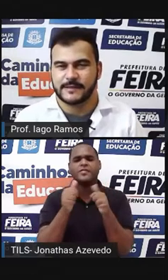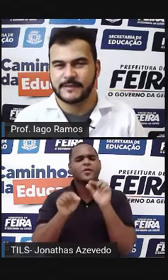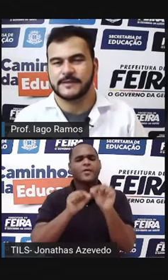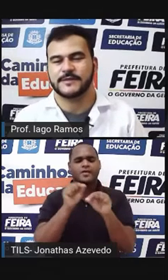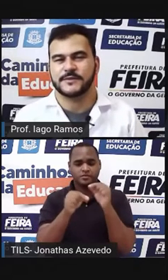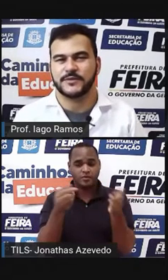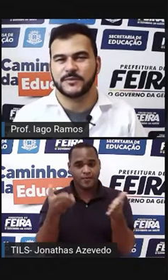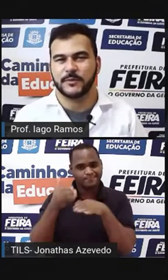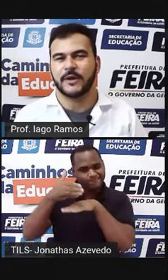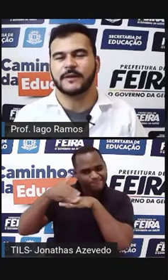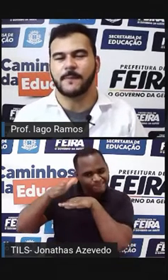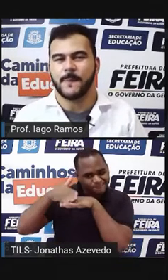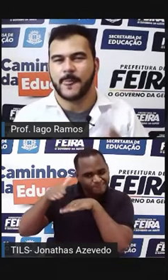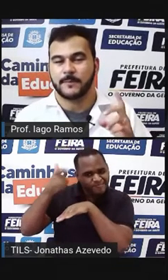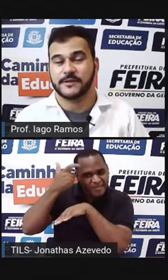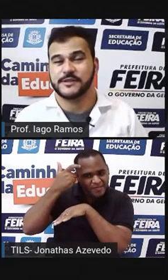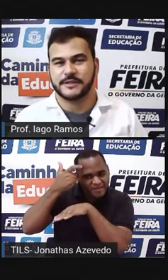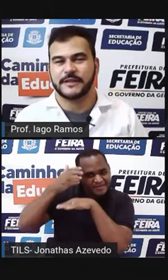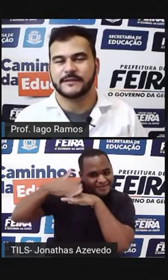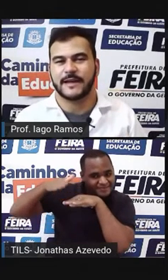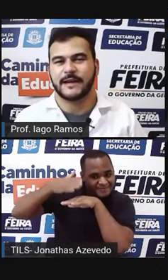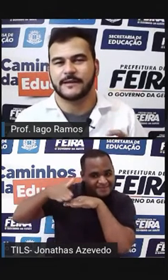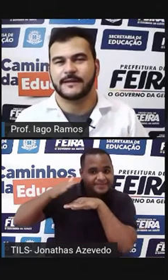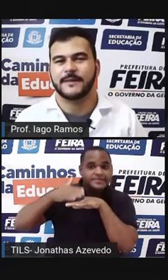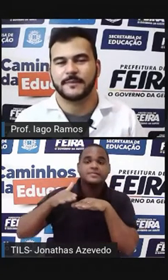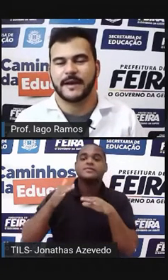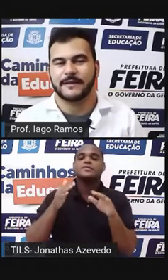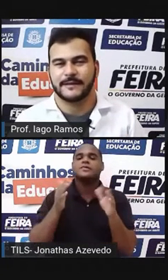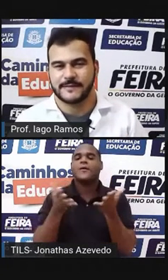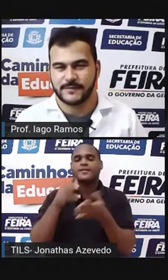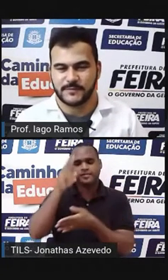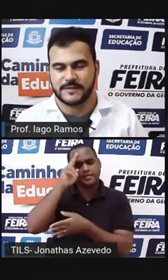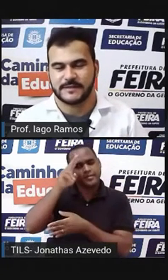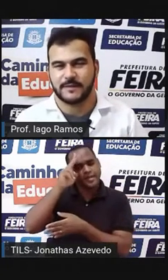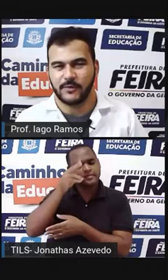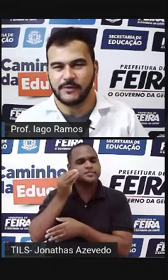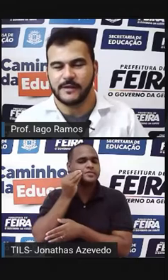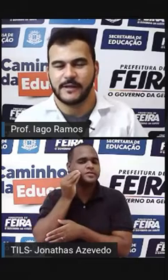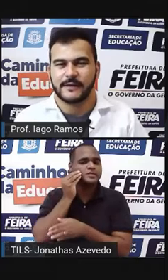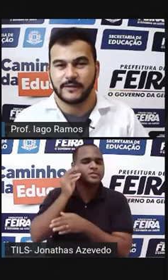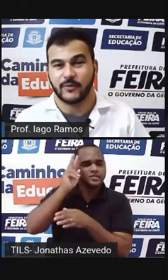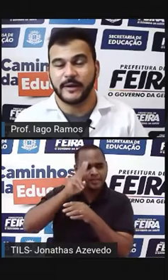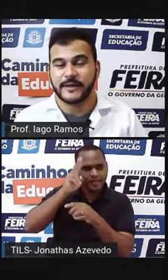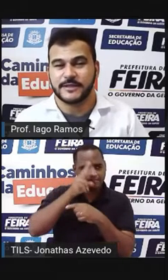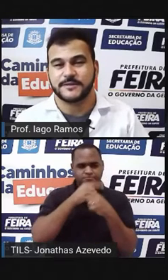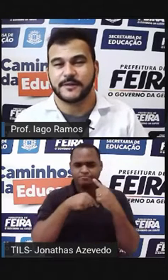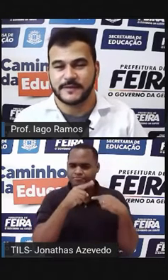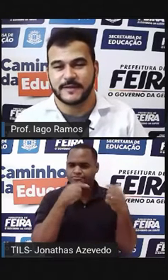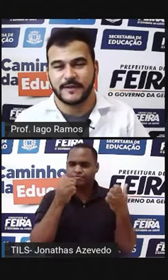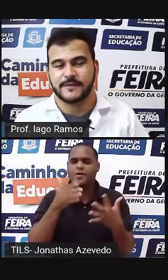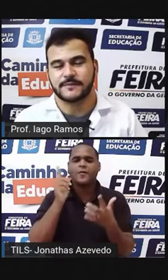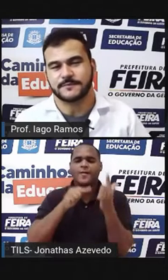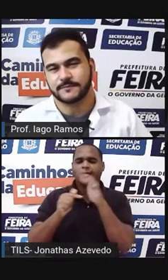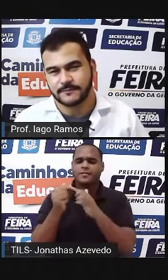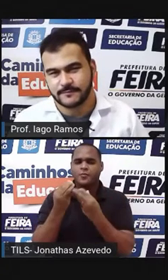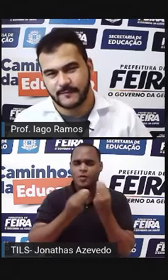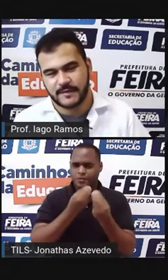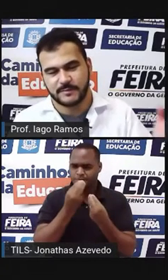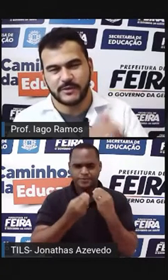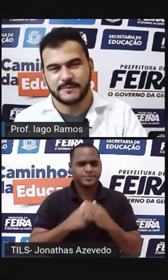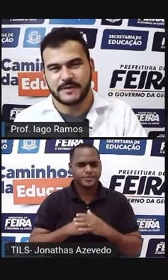exercíciozinho de memória para a gente tentar lembrar dessas coisas, tá bom? Então como é que a gente vai fazer isso?